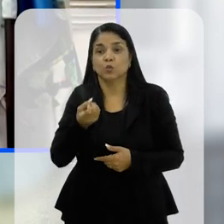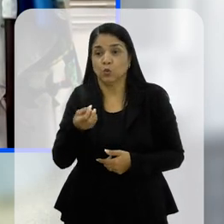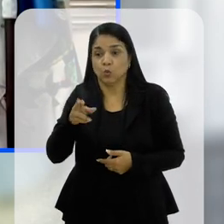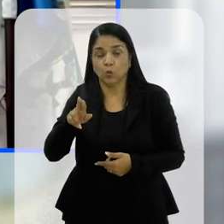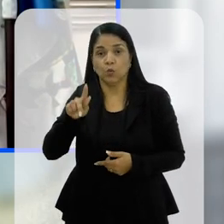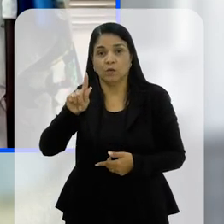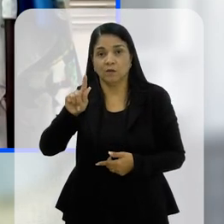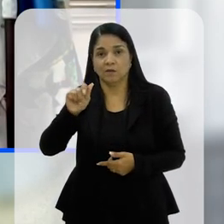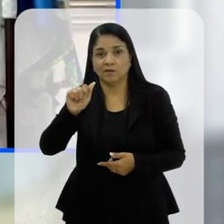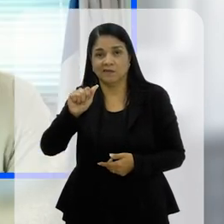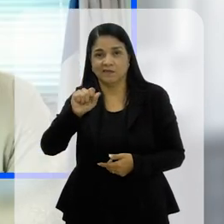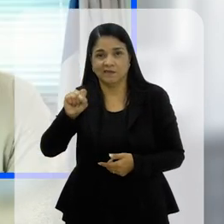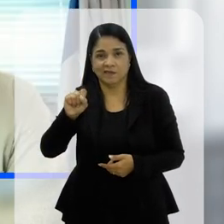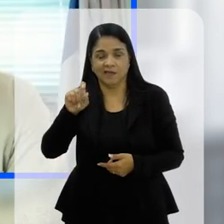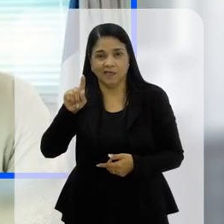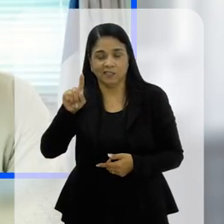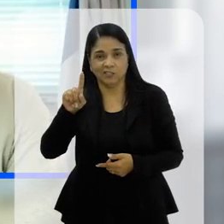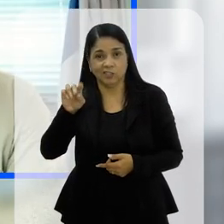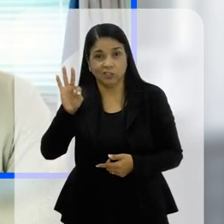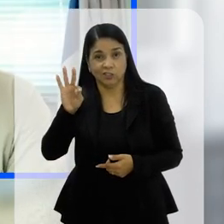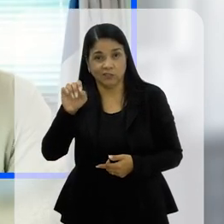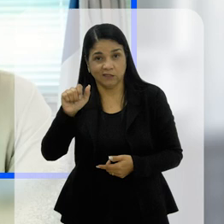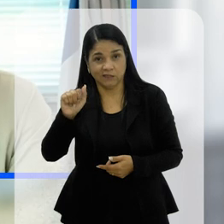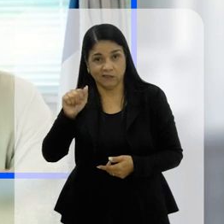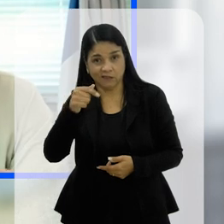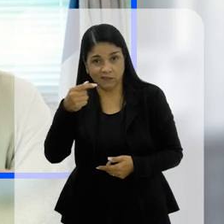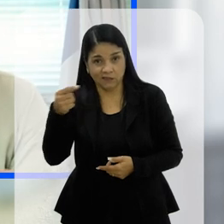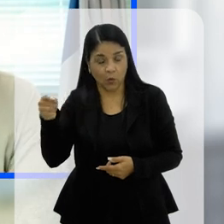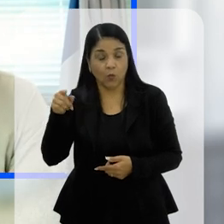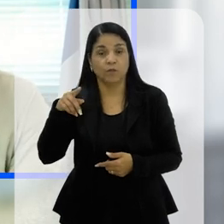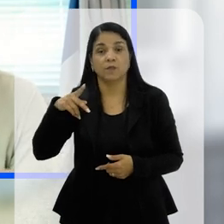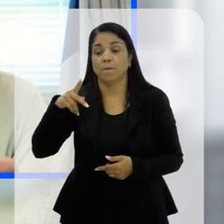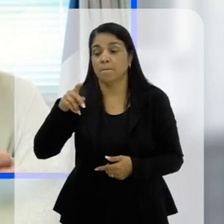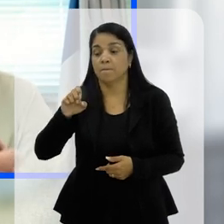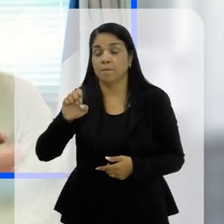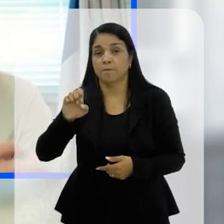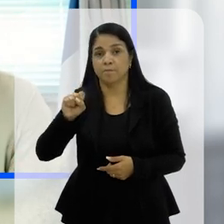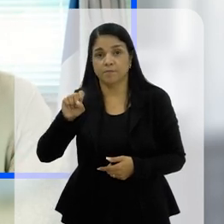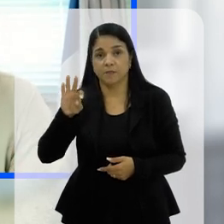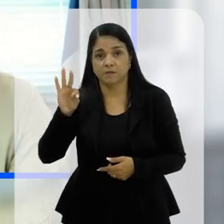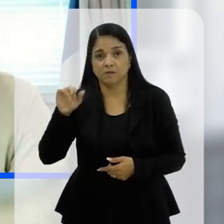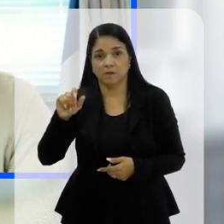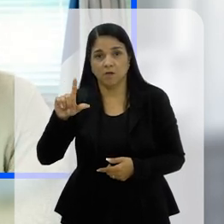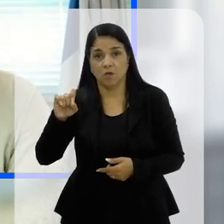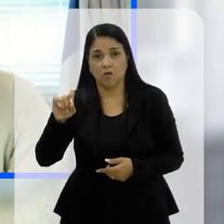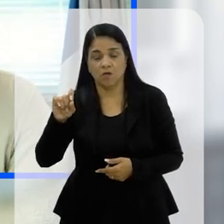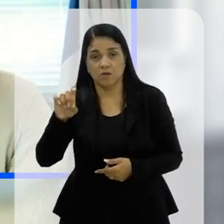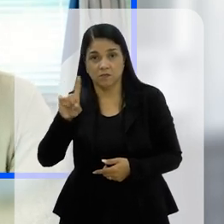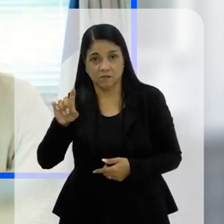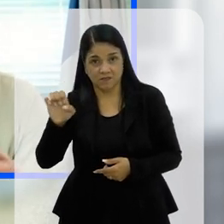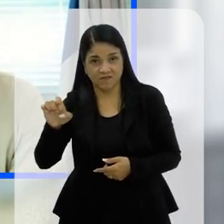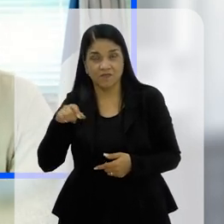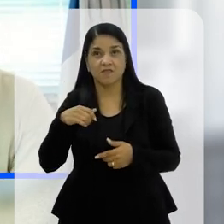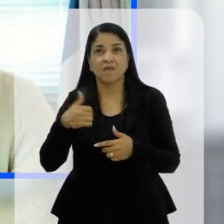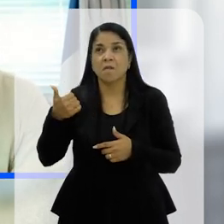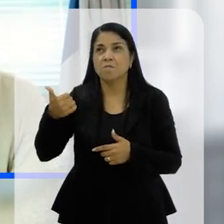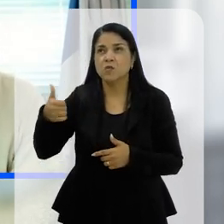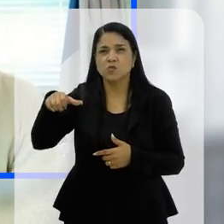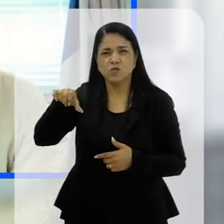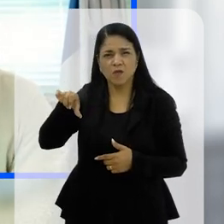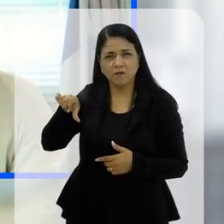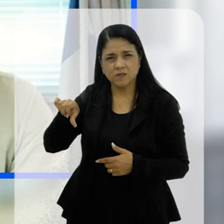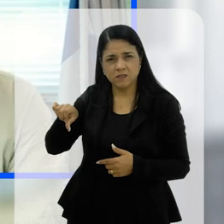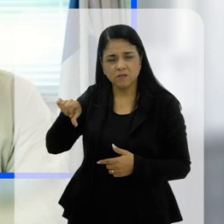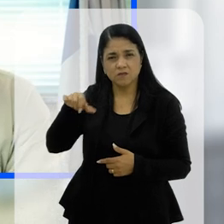doutor Gastão, Luciano Aragão. doutor Gastão, da Pestralose, entre os de Magé, ele faz um trabalho de